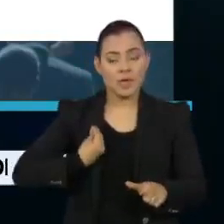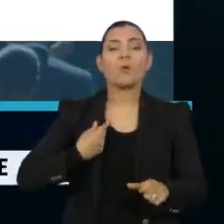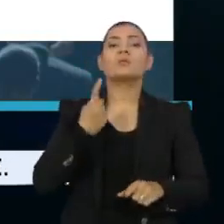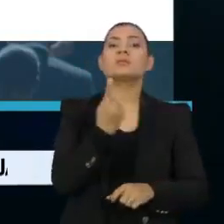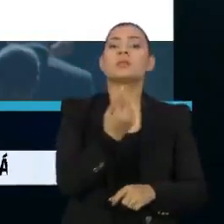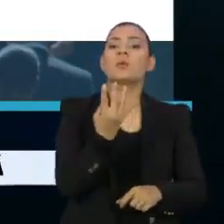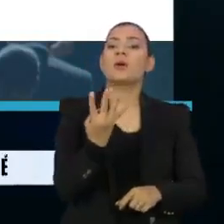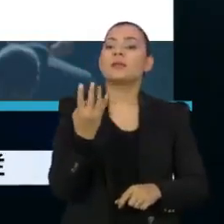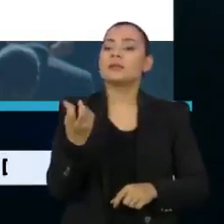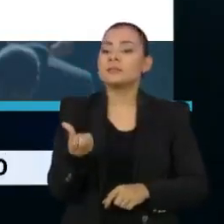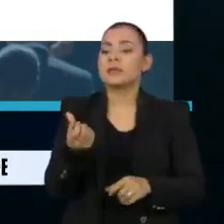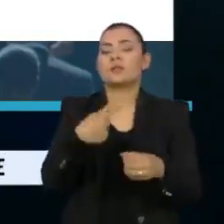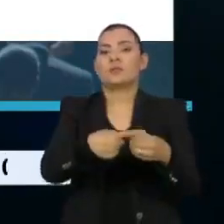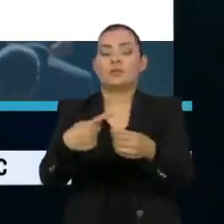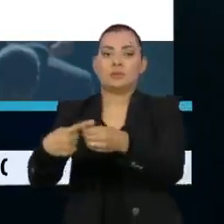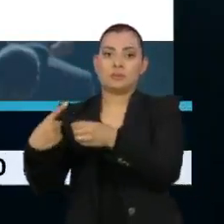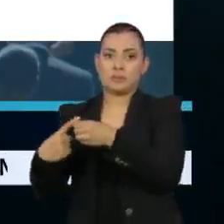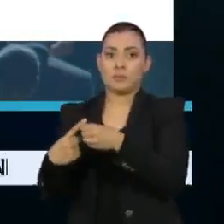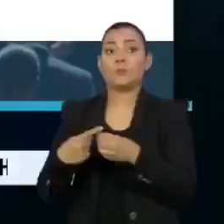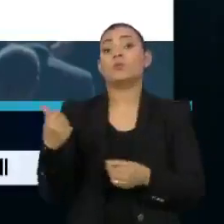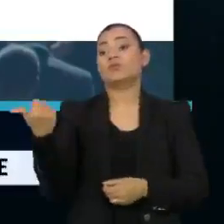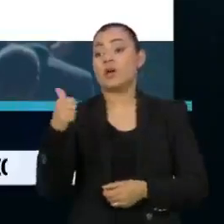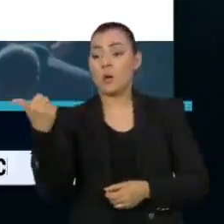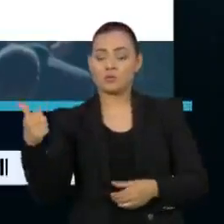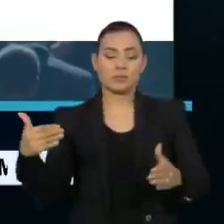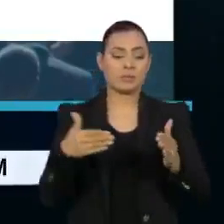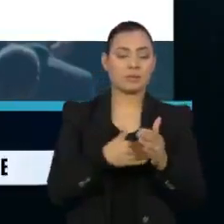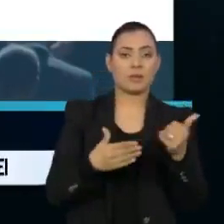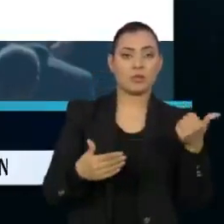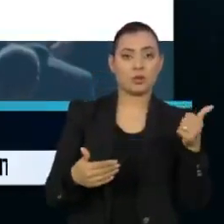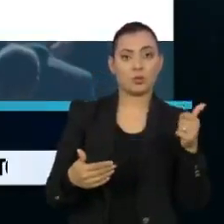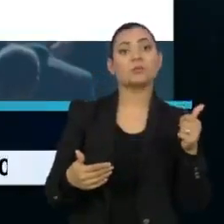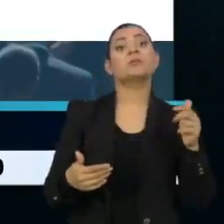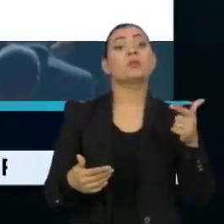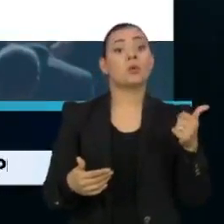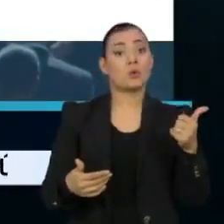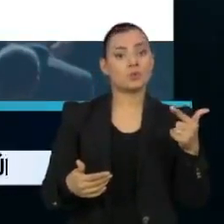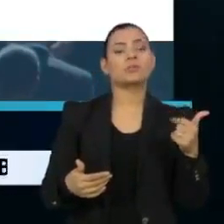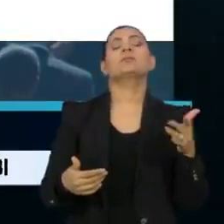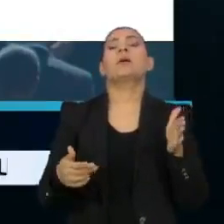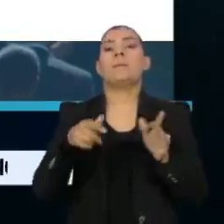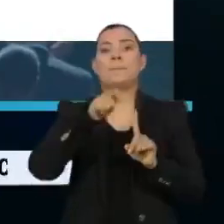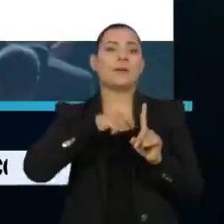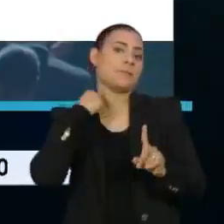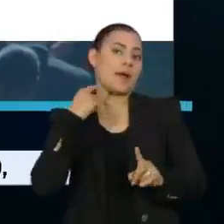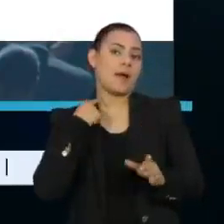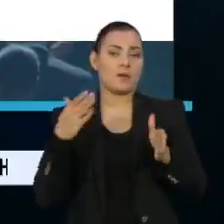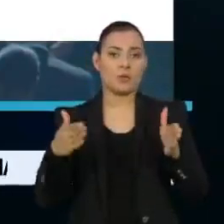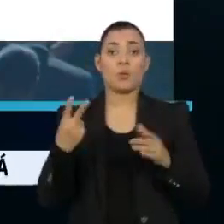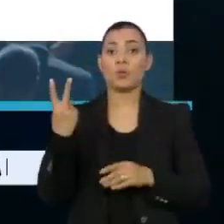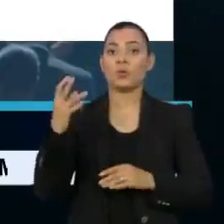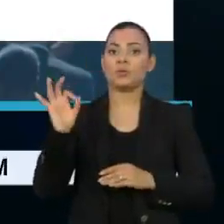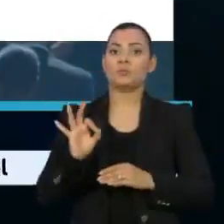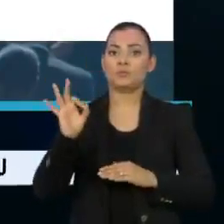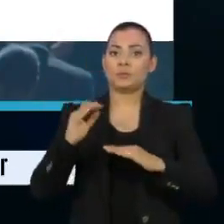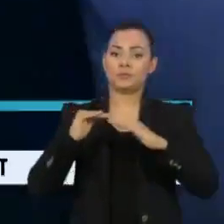146 municípios, entre os dias 11 e 12 de maio. A margem de erro é de dois pontos percentuais. percentuais.